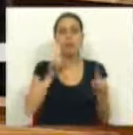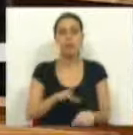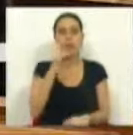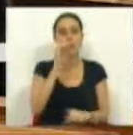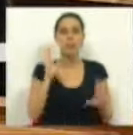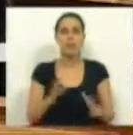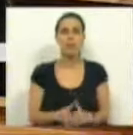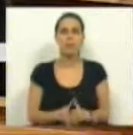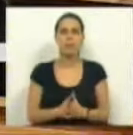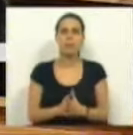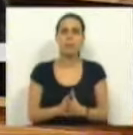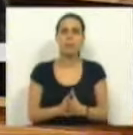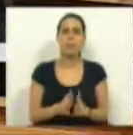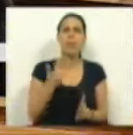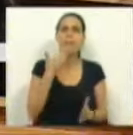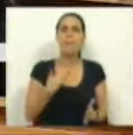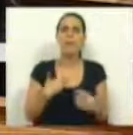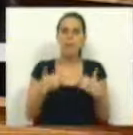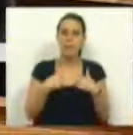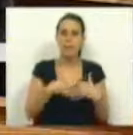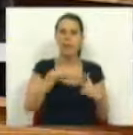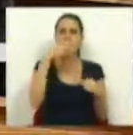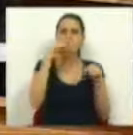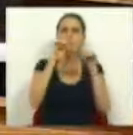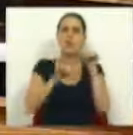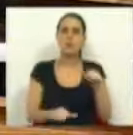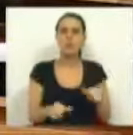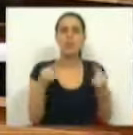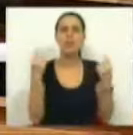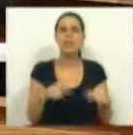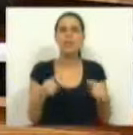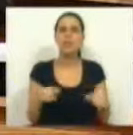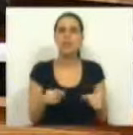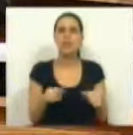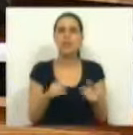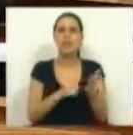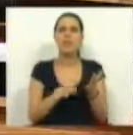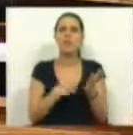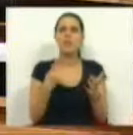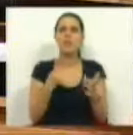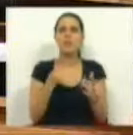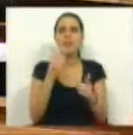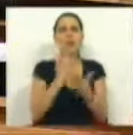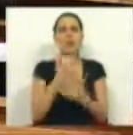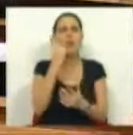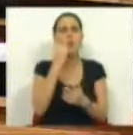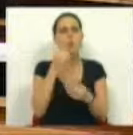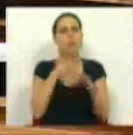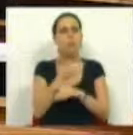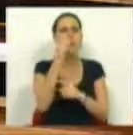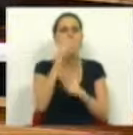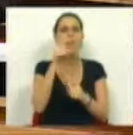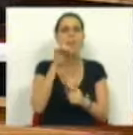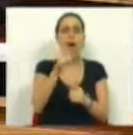Depois queria relembrar-lhe uma coisa. Pedem-me a mim para justificar a existência, a